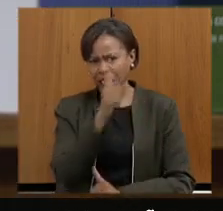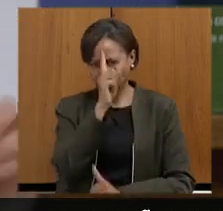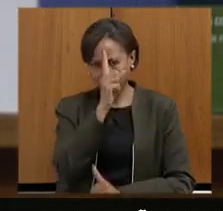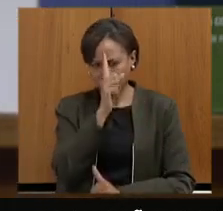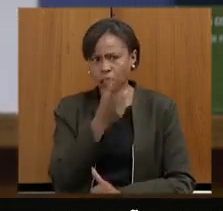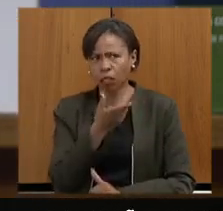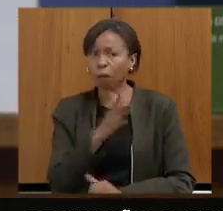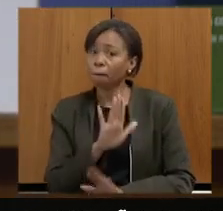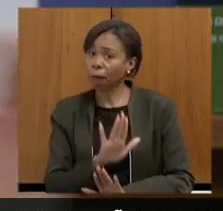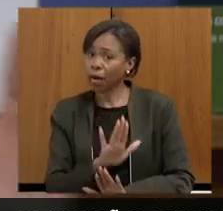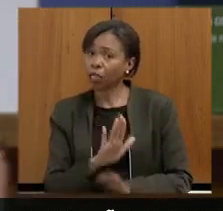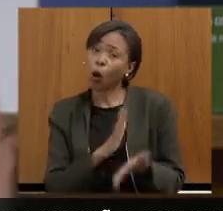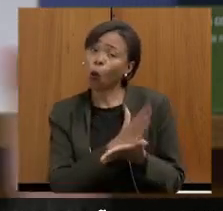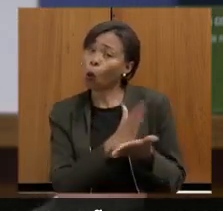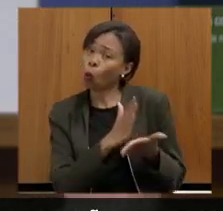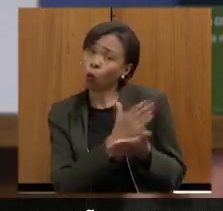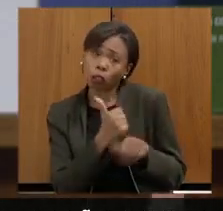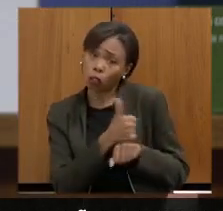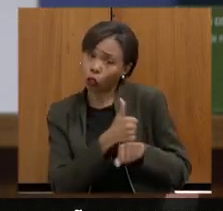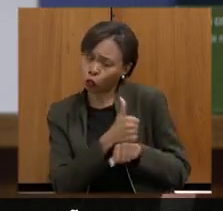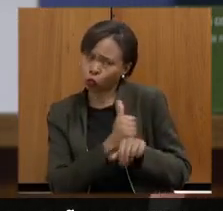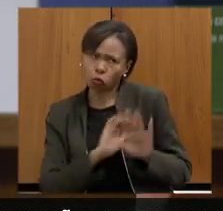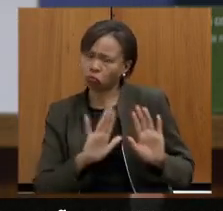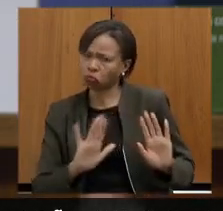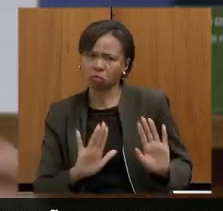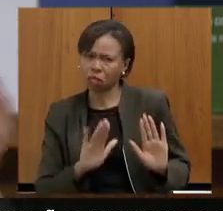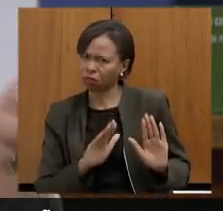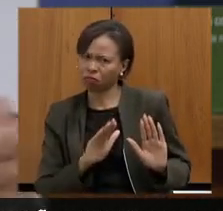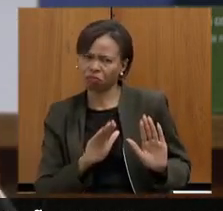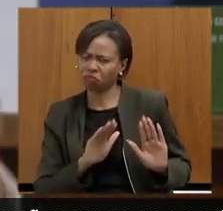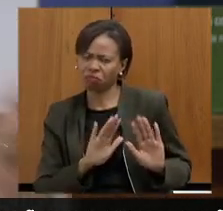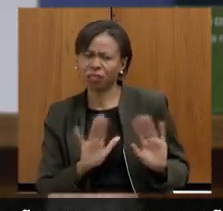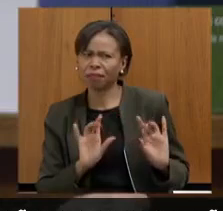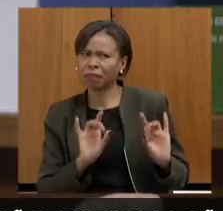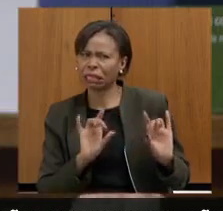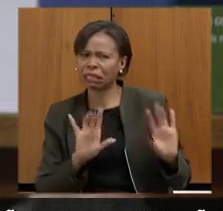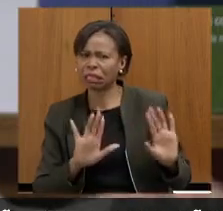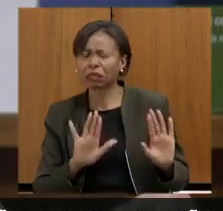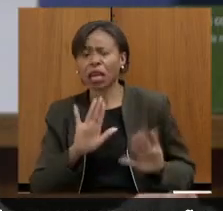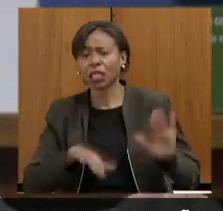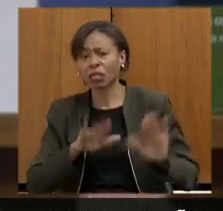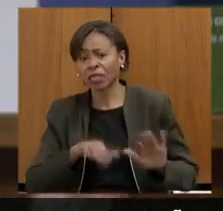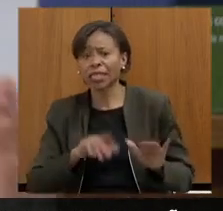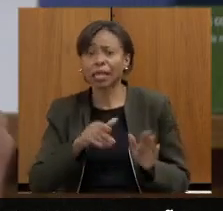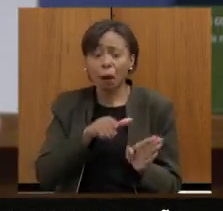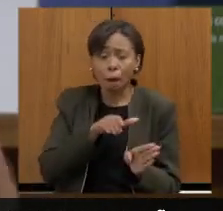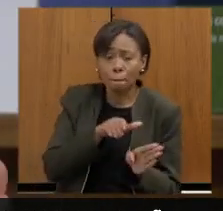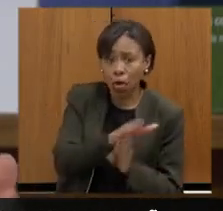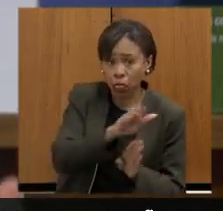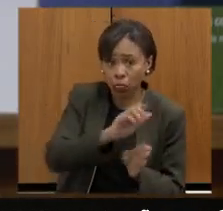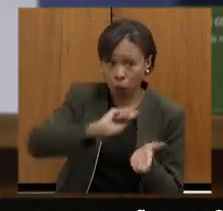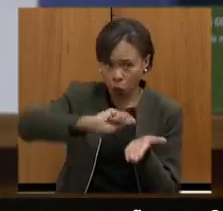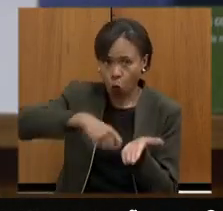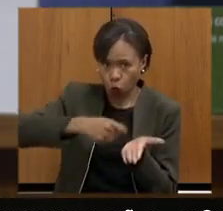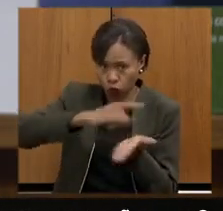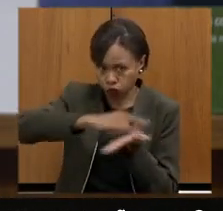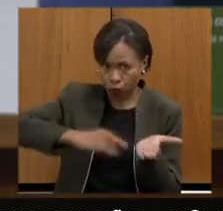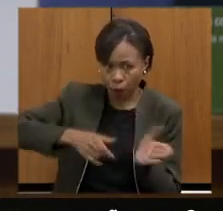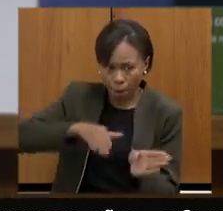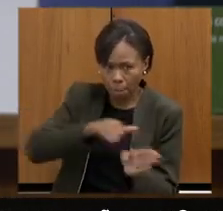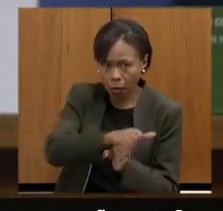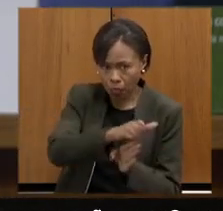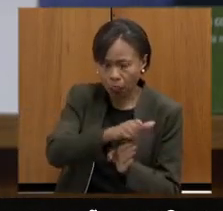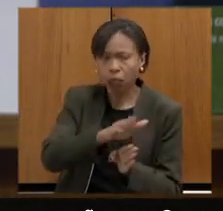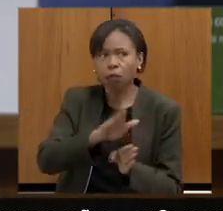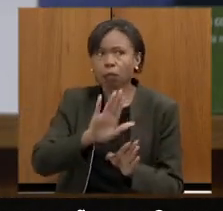específicos de profissionais específicos acontece isso desde a suspensão na verdade uma advertência por escrito o que acontece muito é a suspensão eu